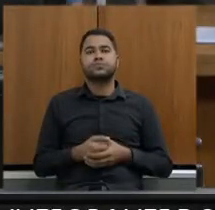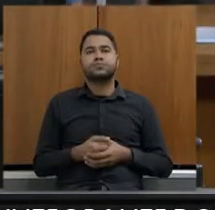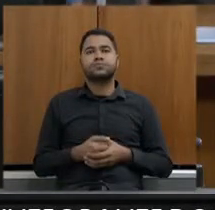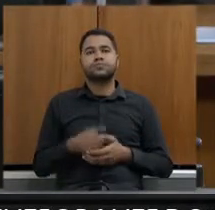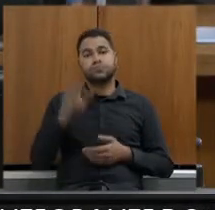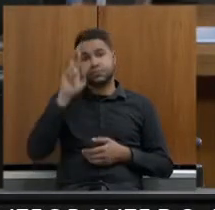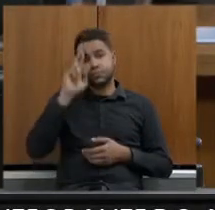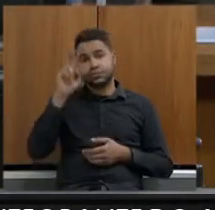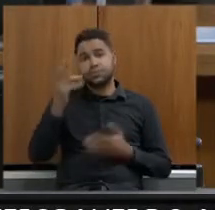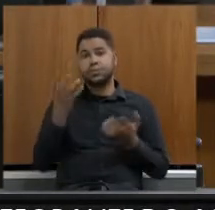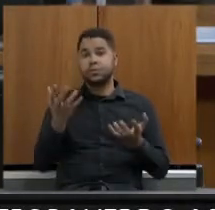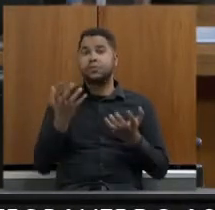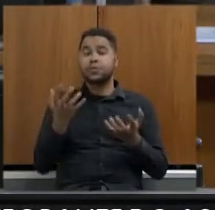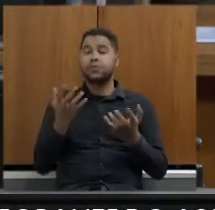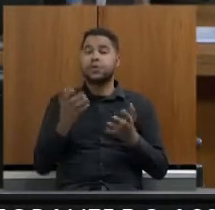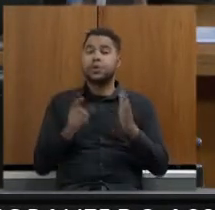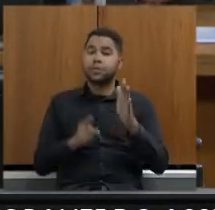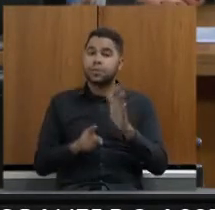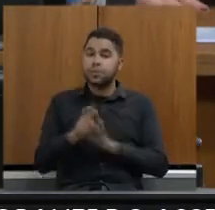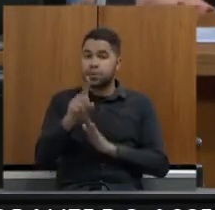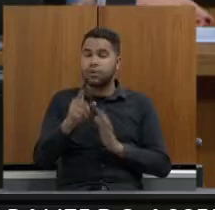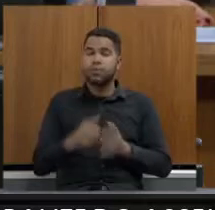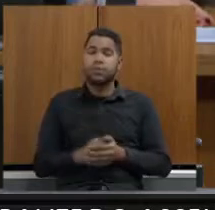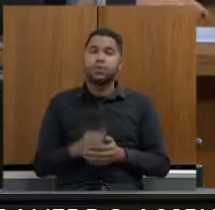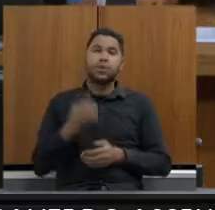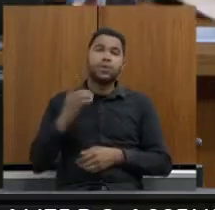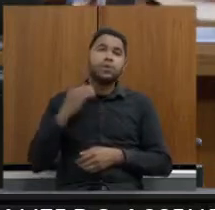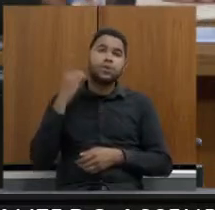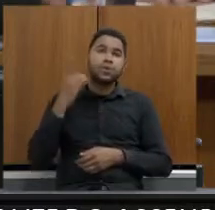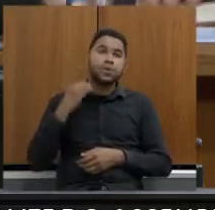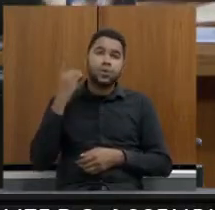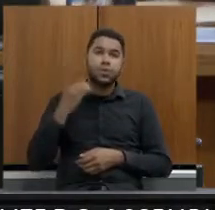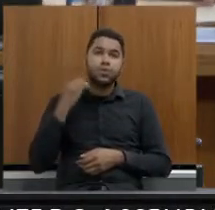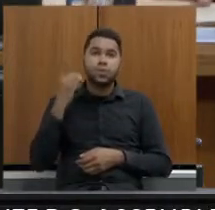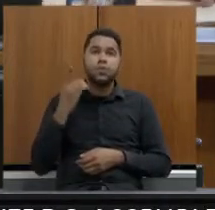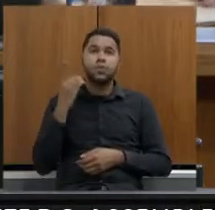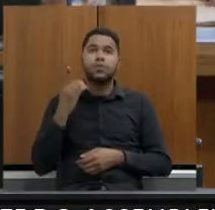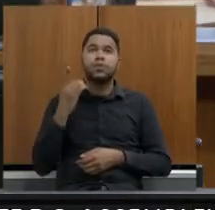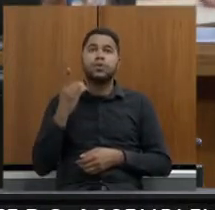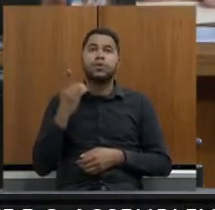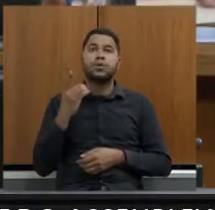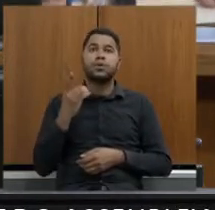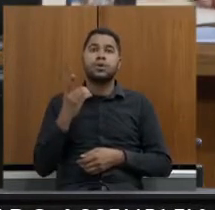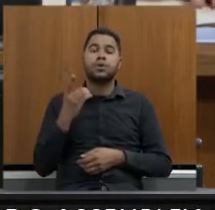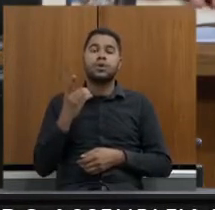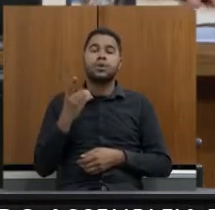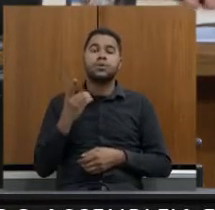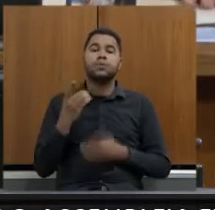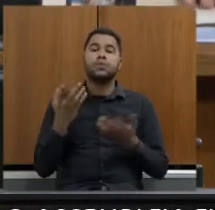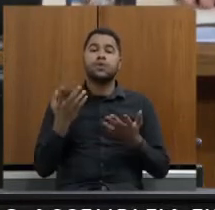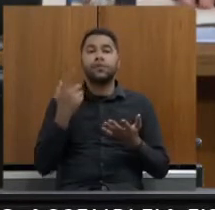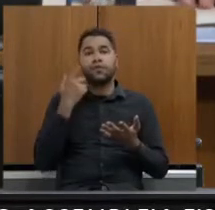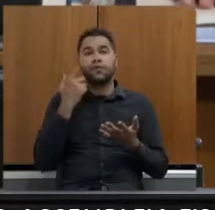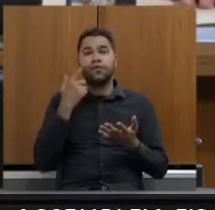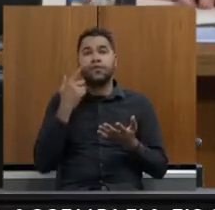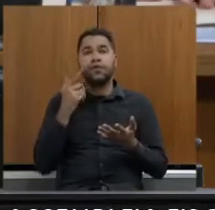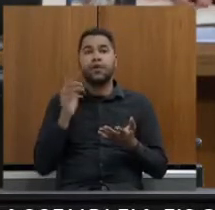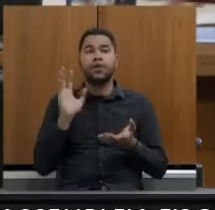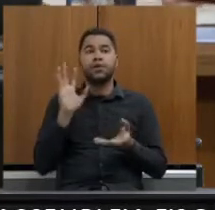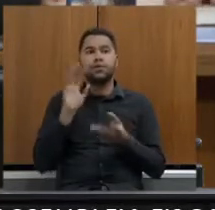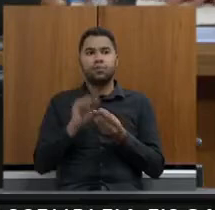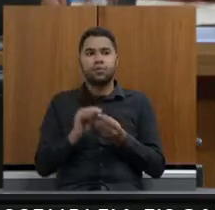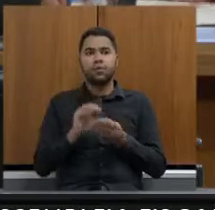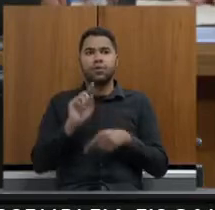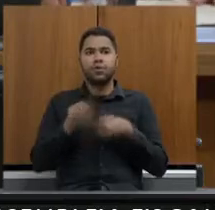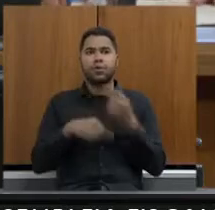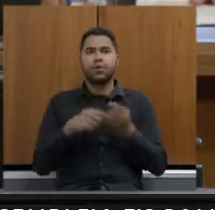eu quero perguntar os deputados a deputada Elisa Laviola para as considerações finais e depois